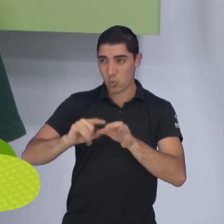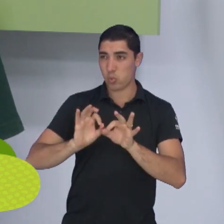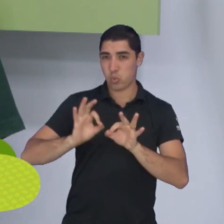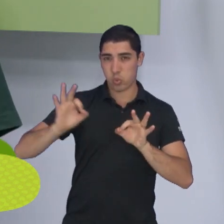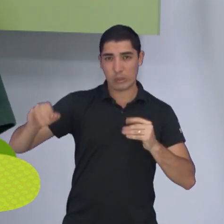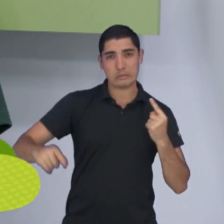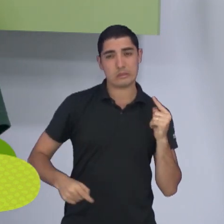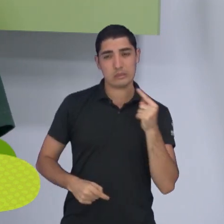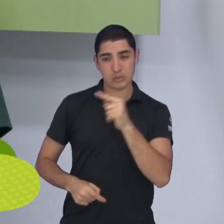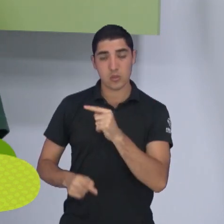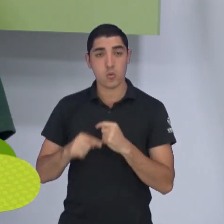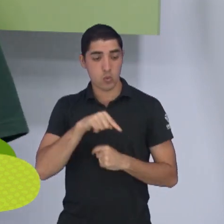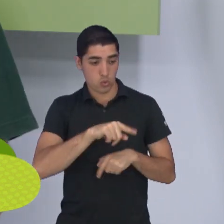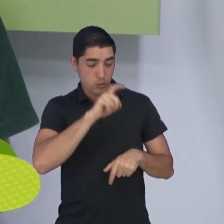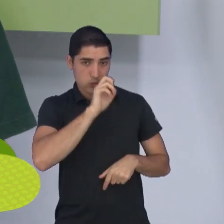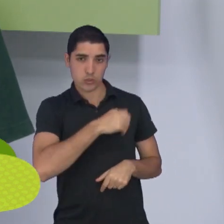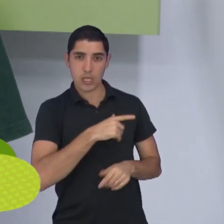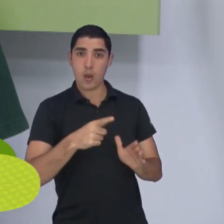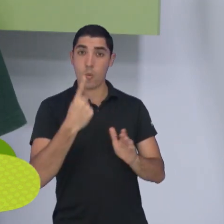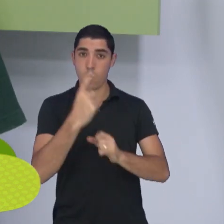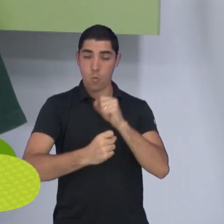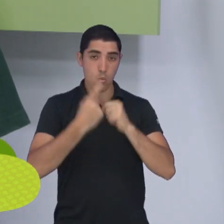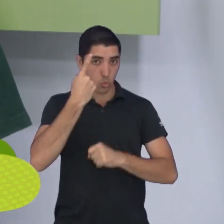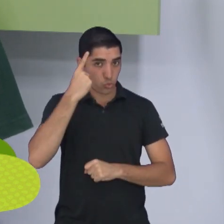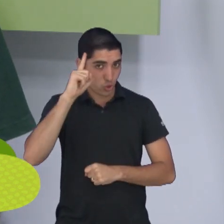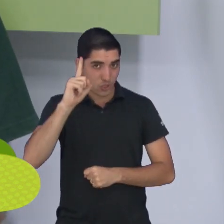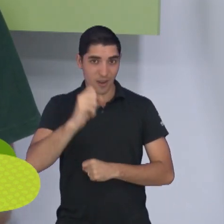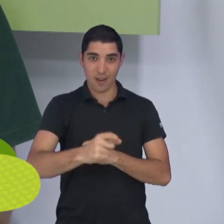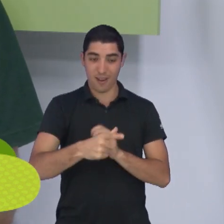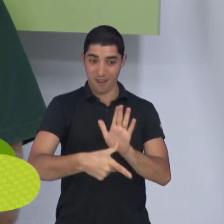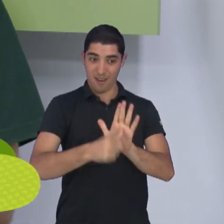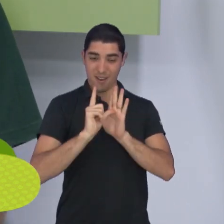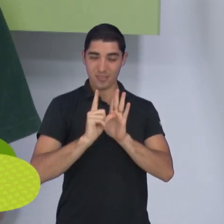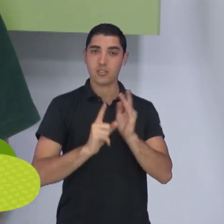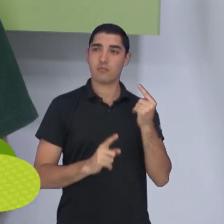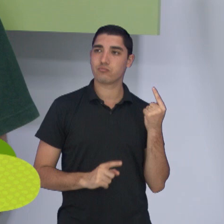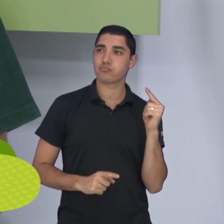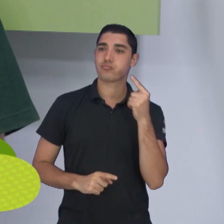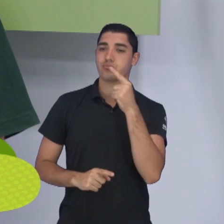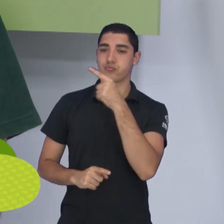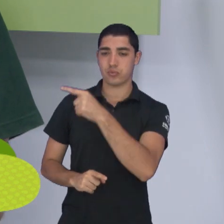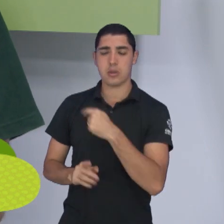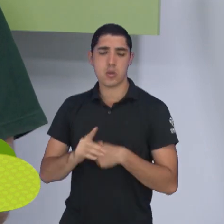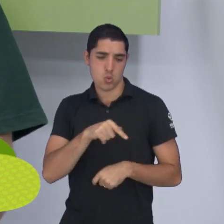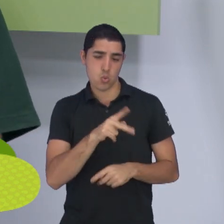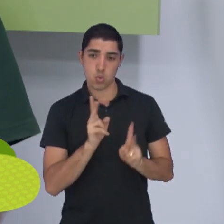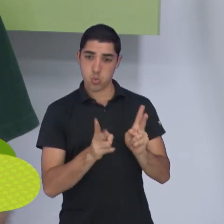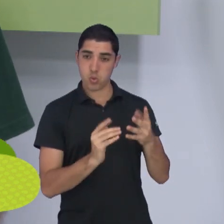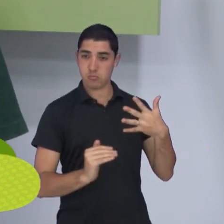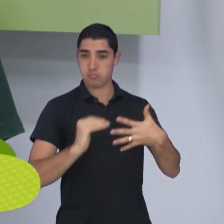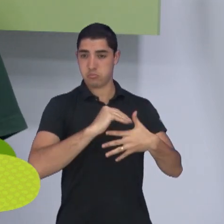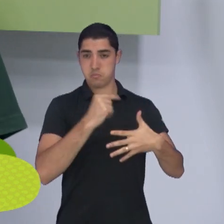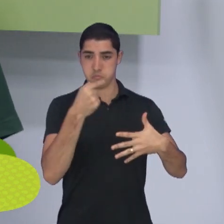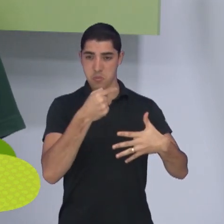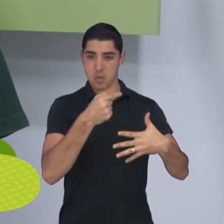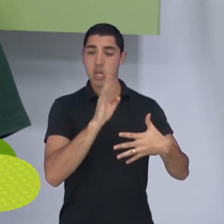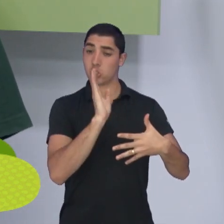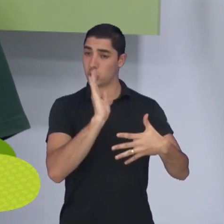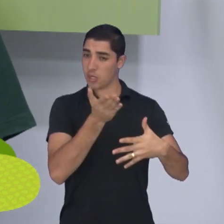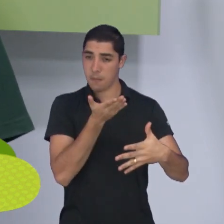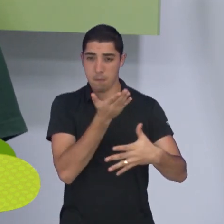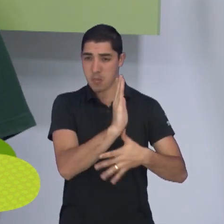até um dia depois do clássico para treinar lá perto. Então assim, o São José continua líder, já está classificado. Então